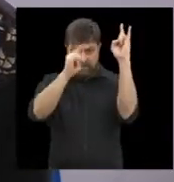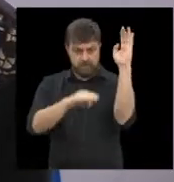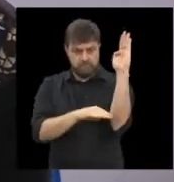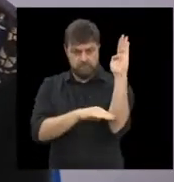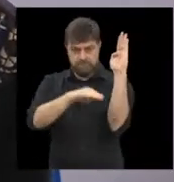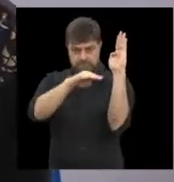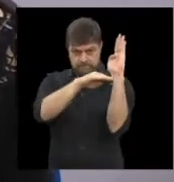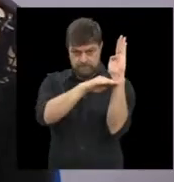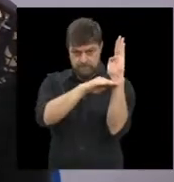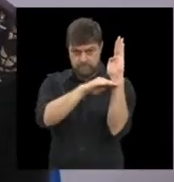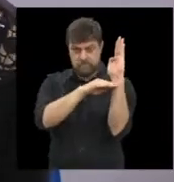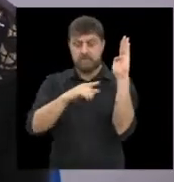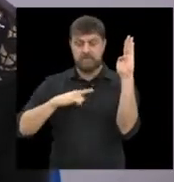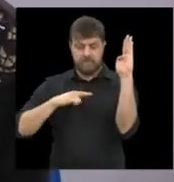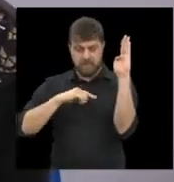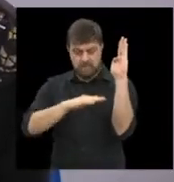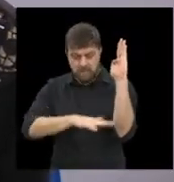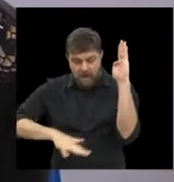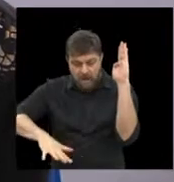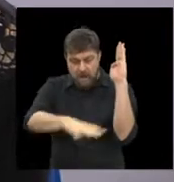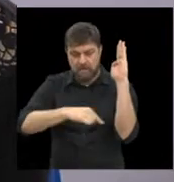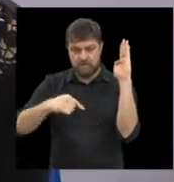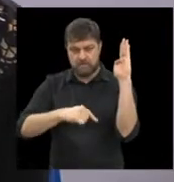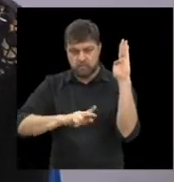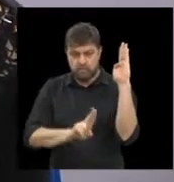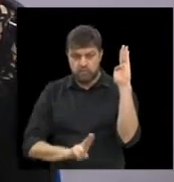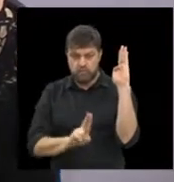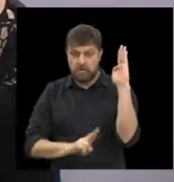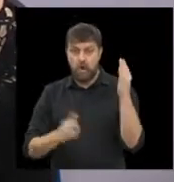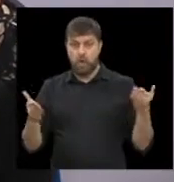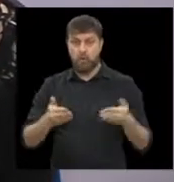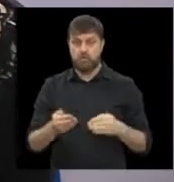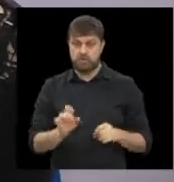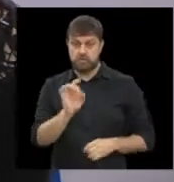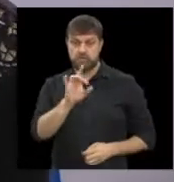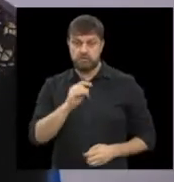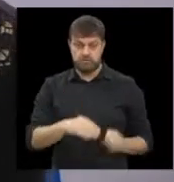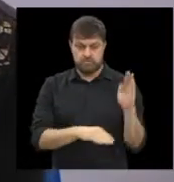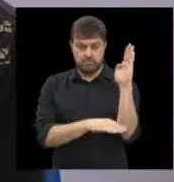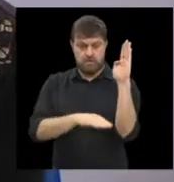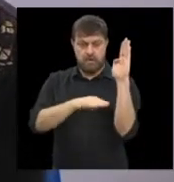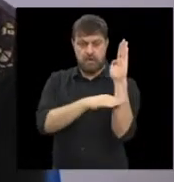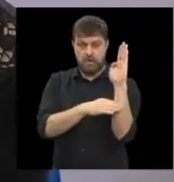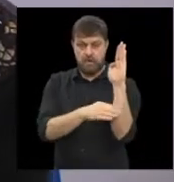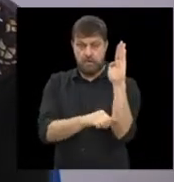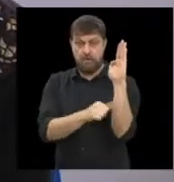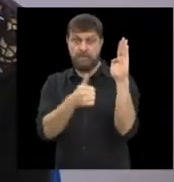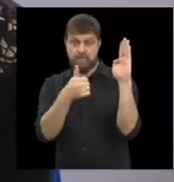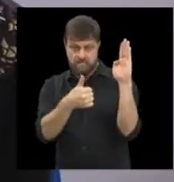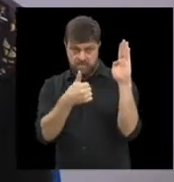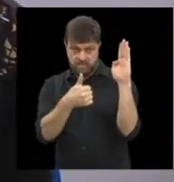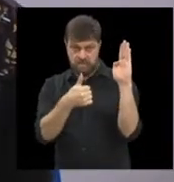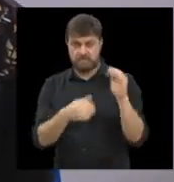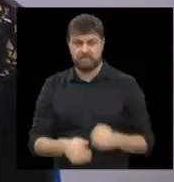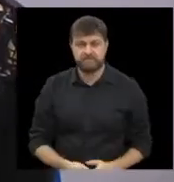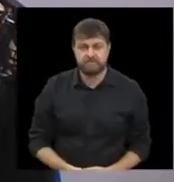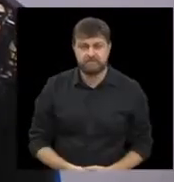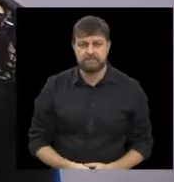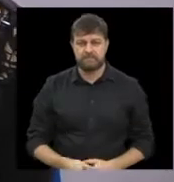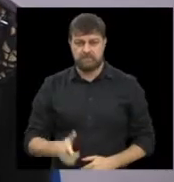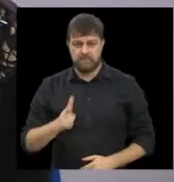andar e um pouco da parte de baixo também. Hoje, estamos concentradas no primeiro andar e